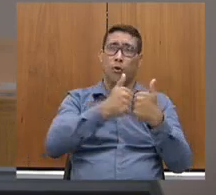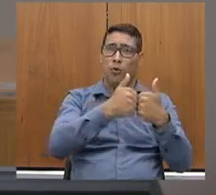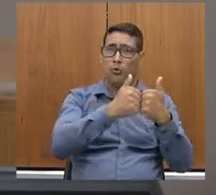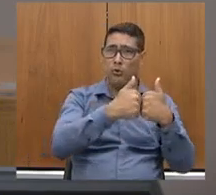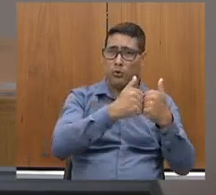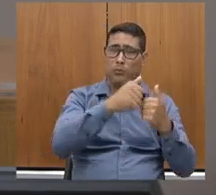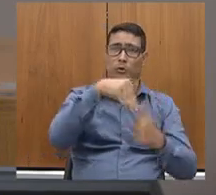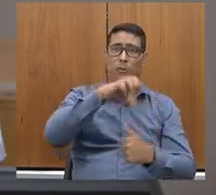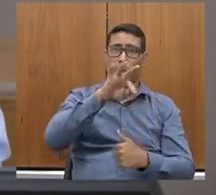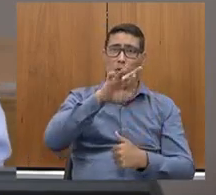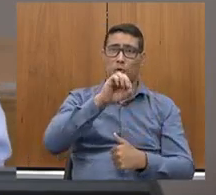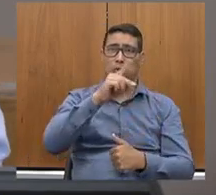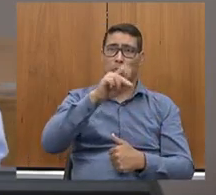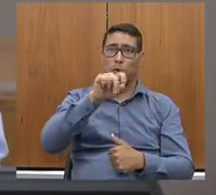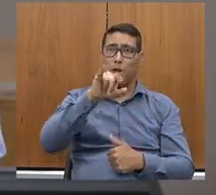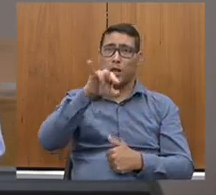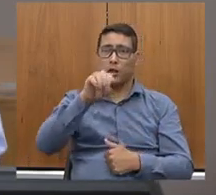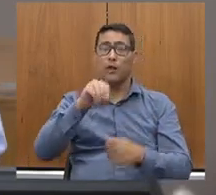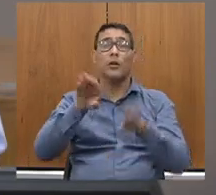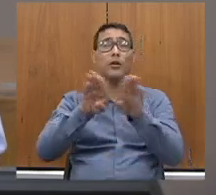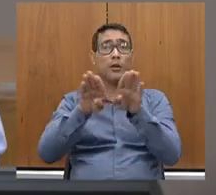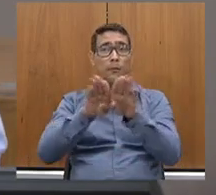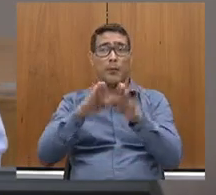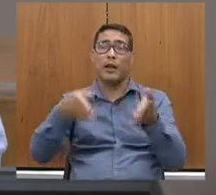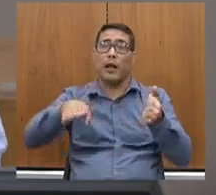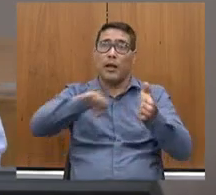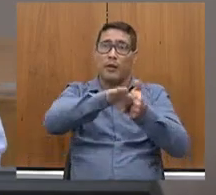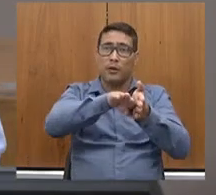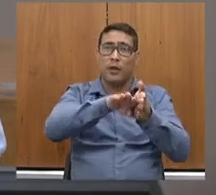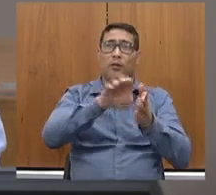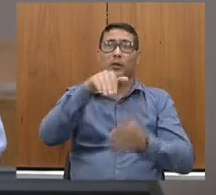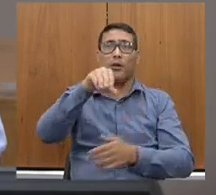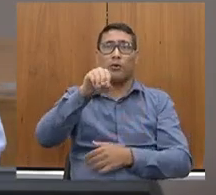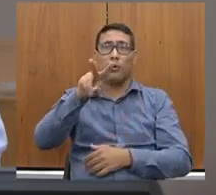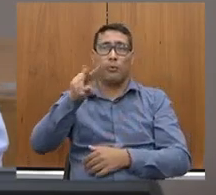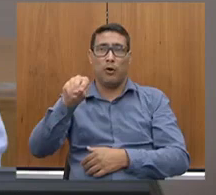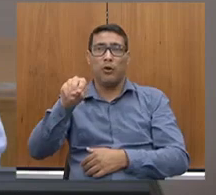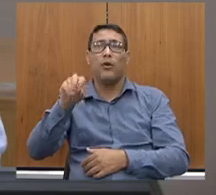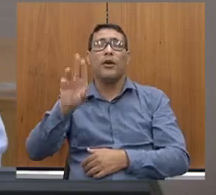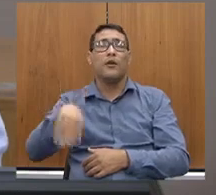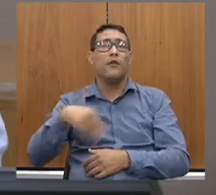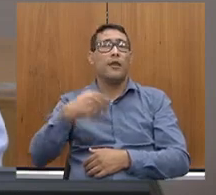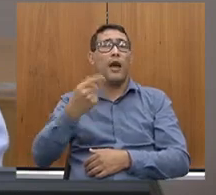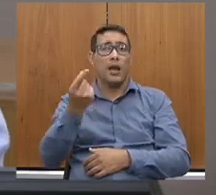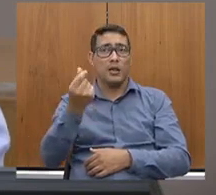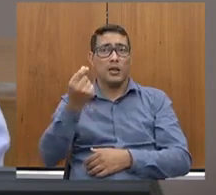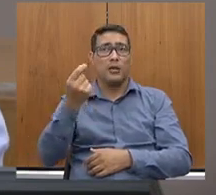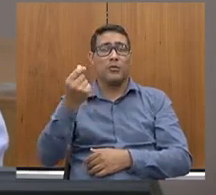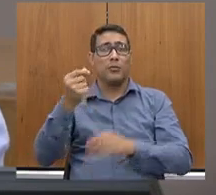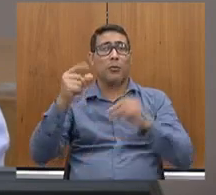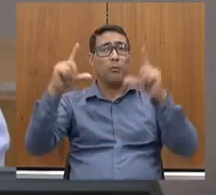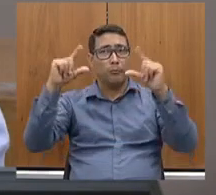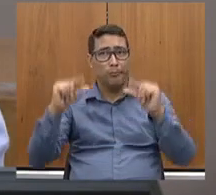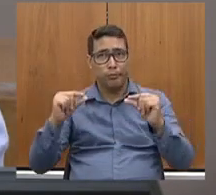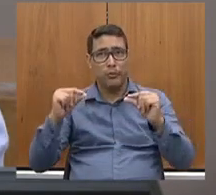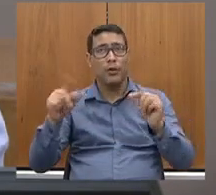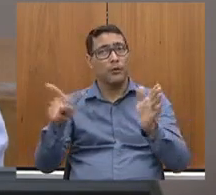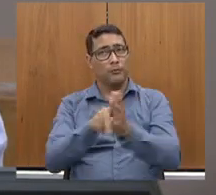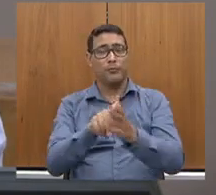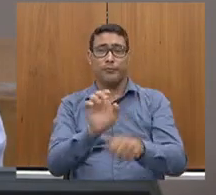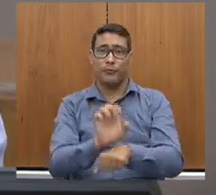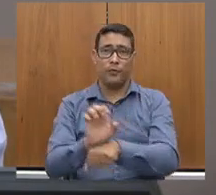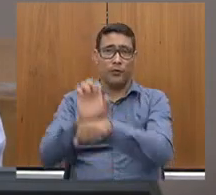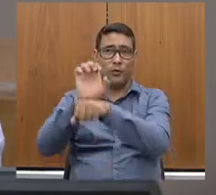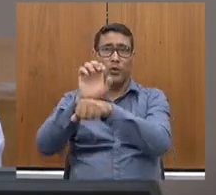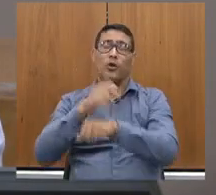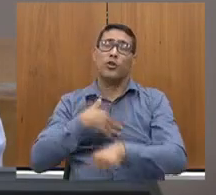metropolitanos, e das estações do MOVE. Isso a custo zero para o Estado. Então, gente já começa a ter o